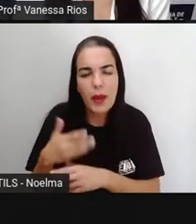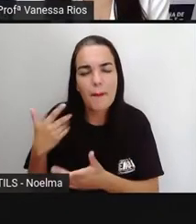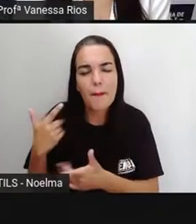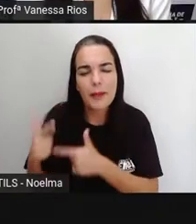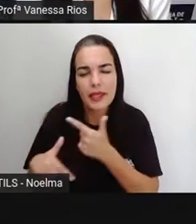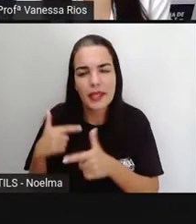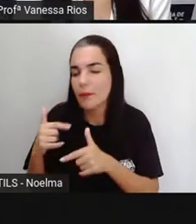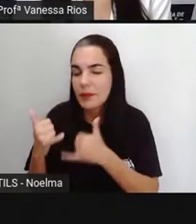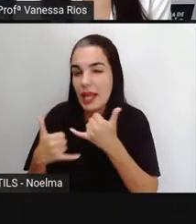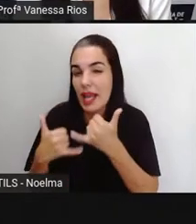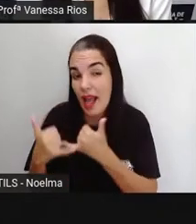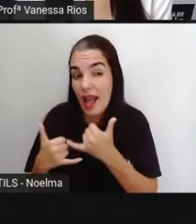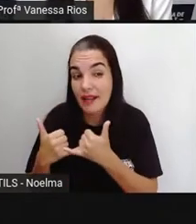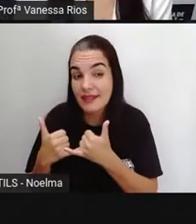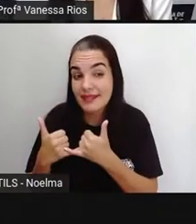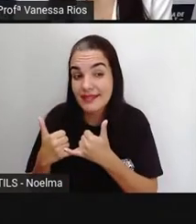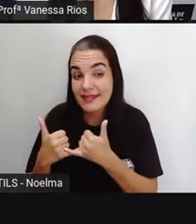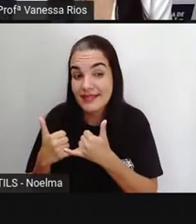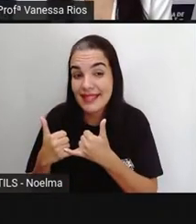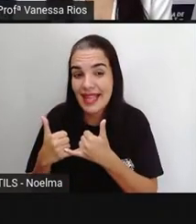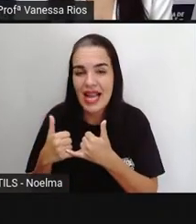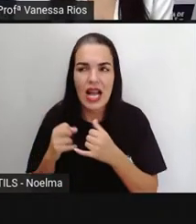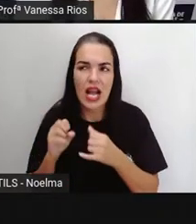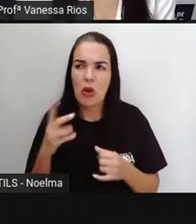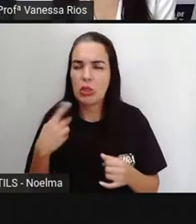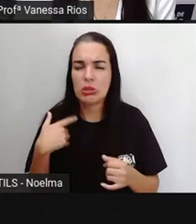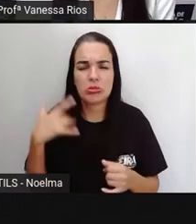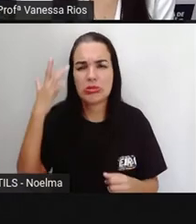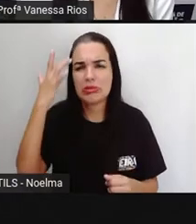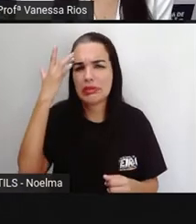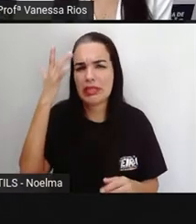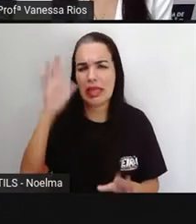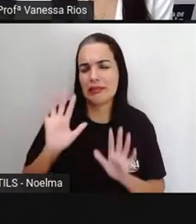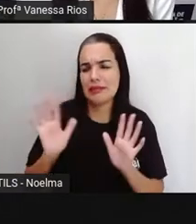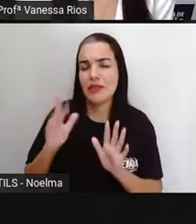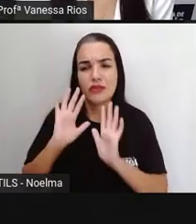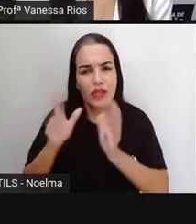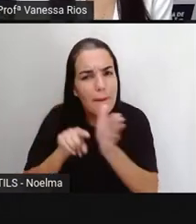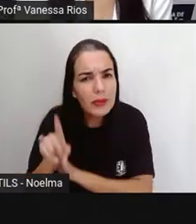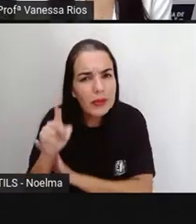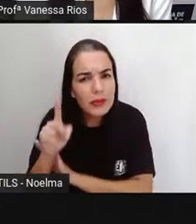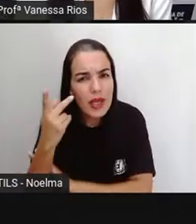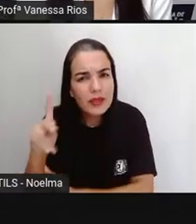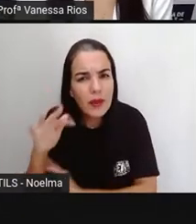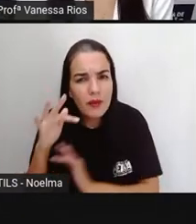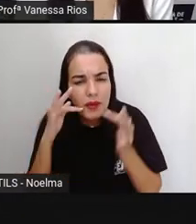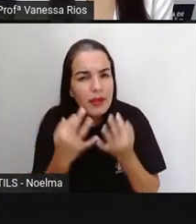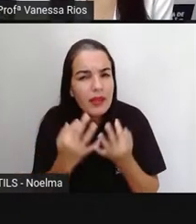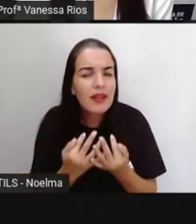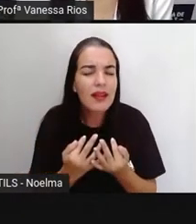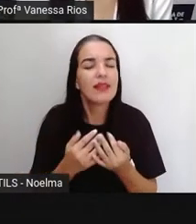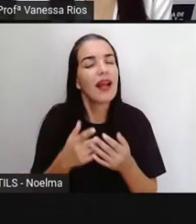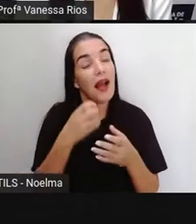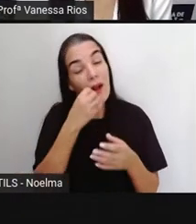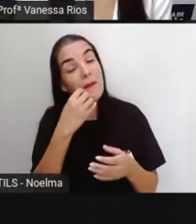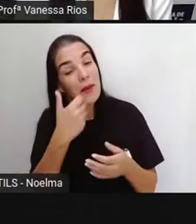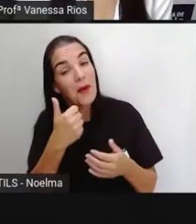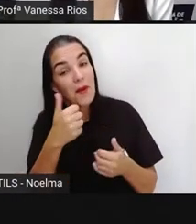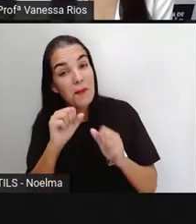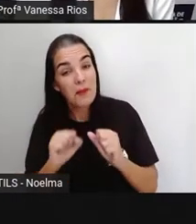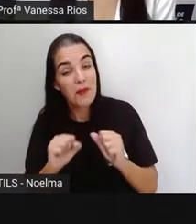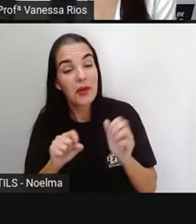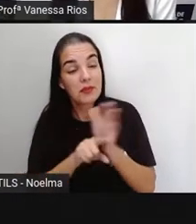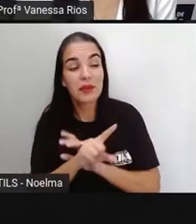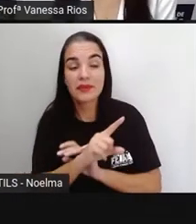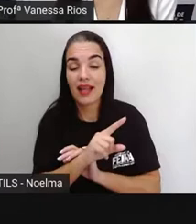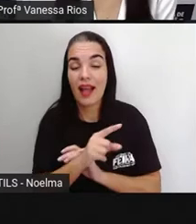brincavam, né? Ou não, você não sabe do que que eles brincavam. Já perguntaram isso a eles? É algo interessante, né? Pra gente